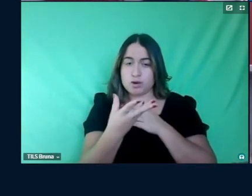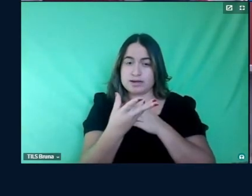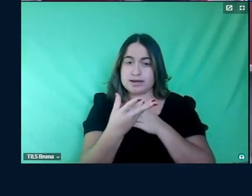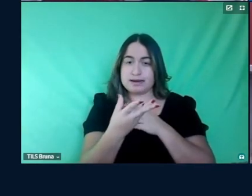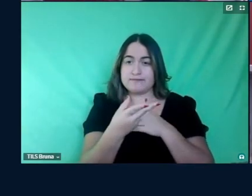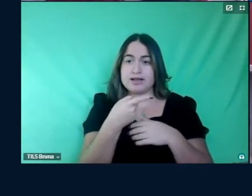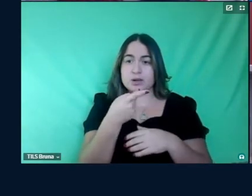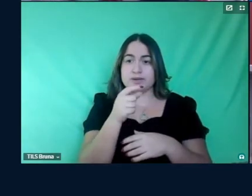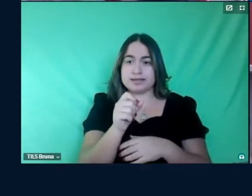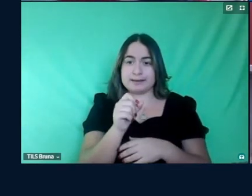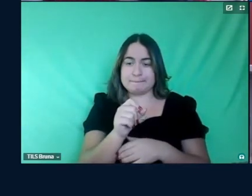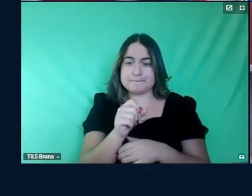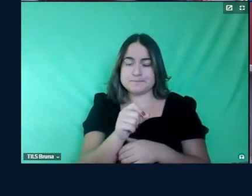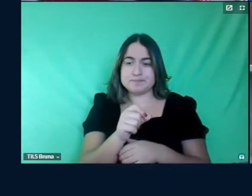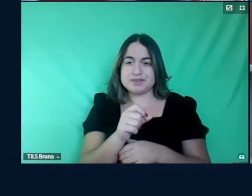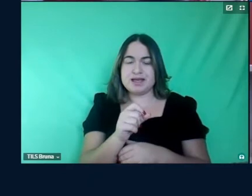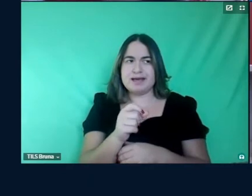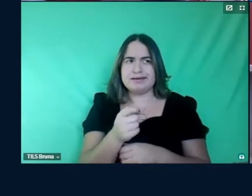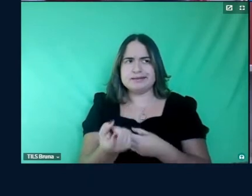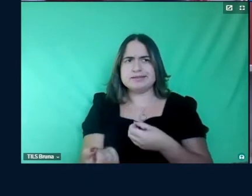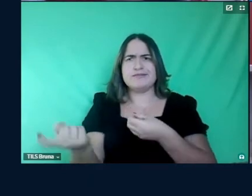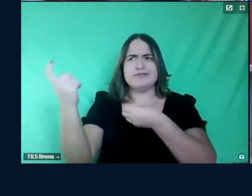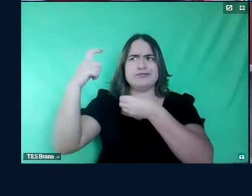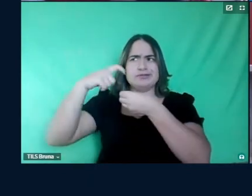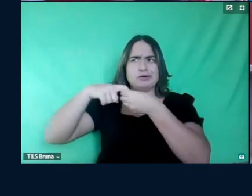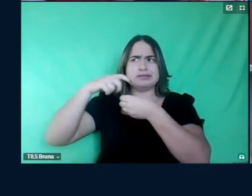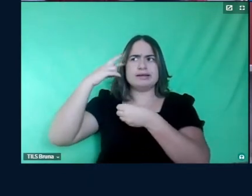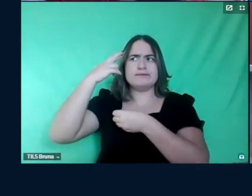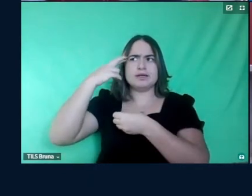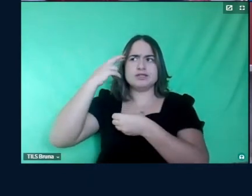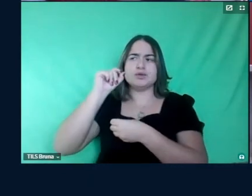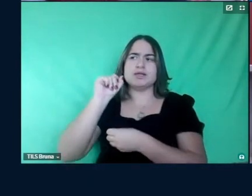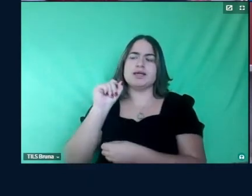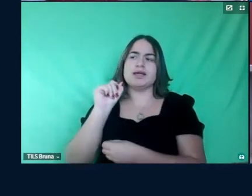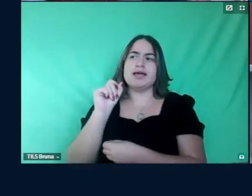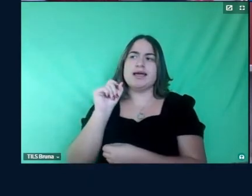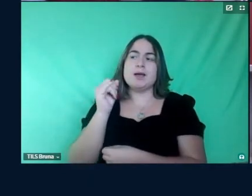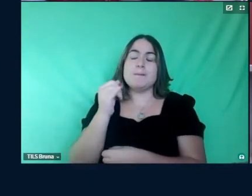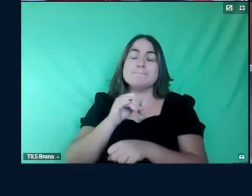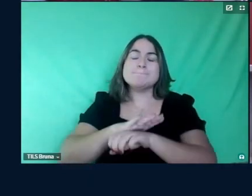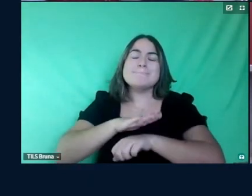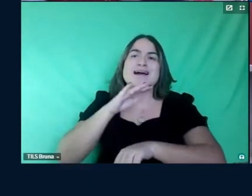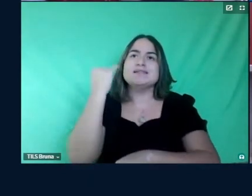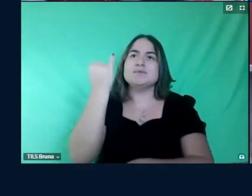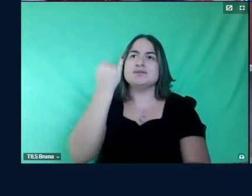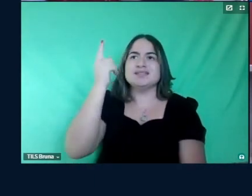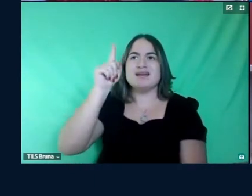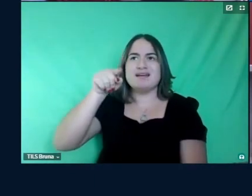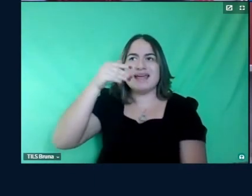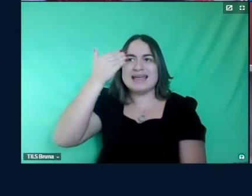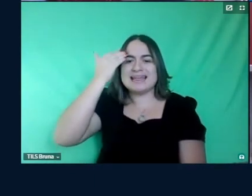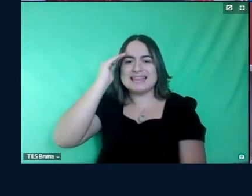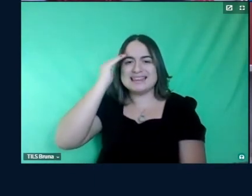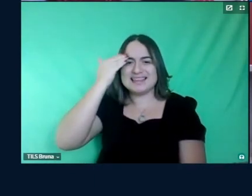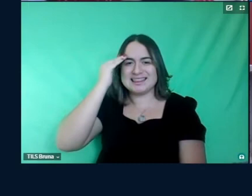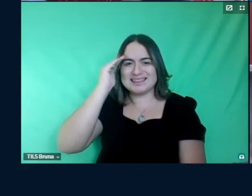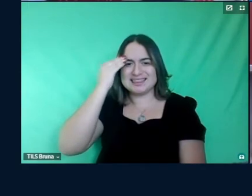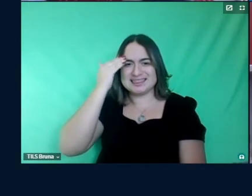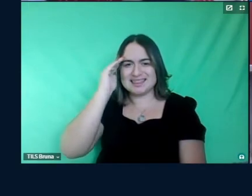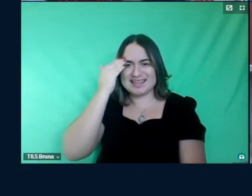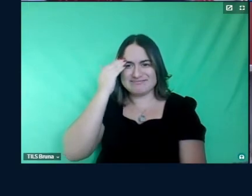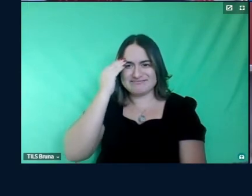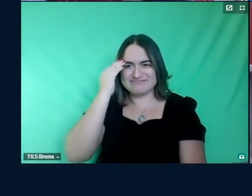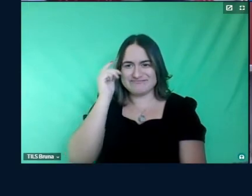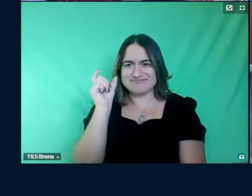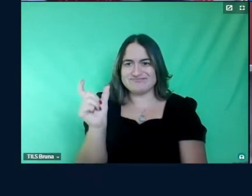vai resgatar o Hegel e ela vai dizer o mais importante é compreender. esse verbo em alemão é